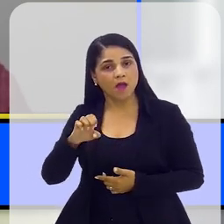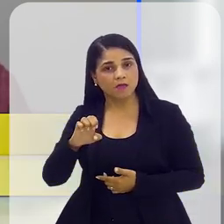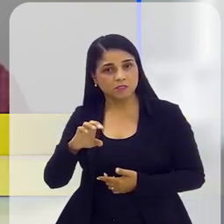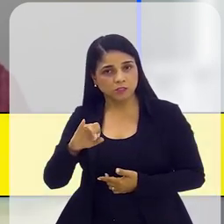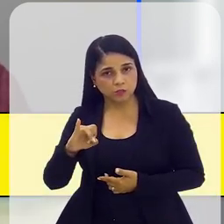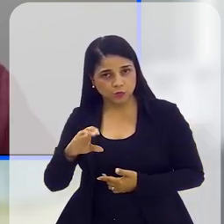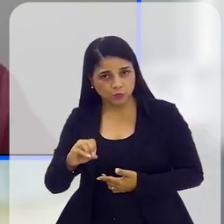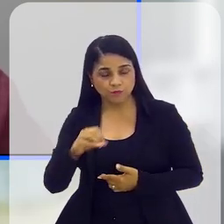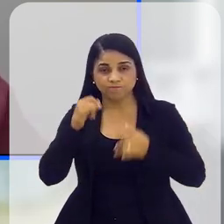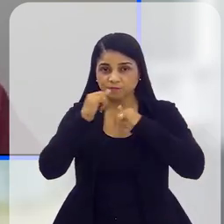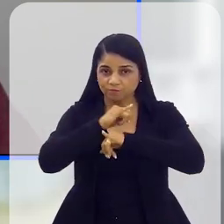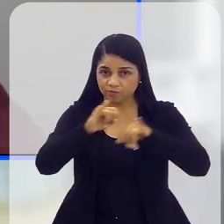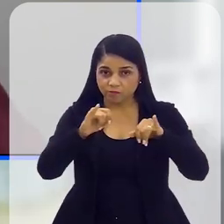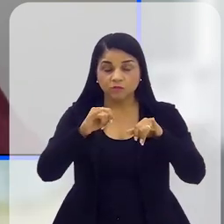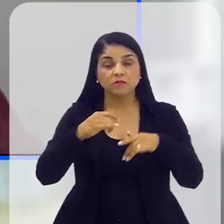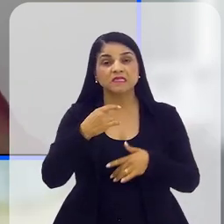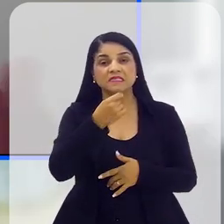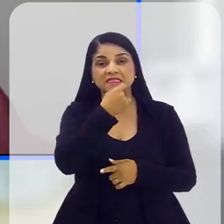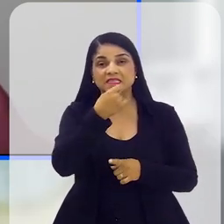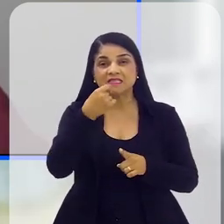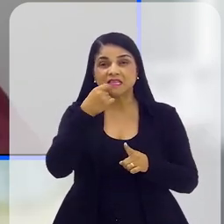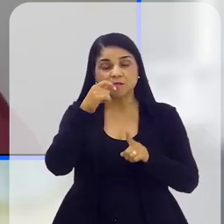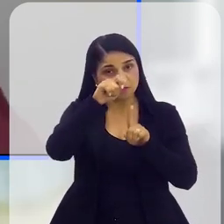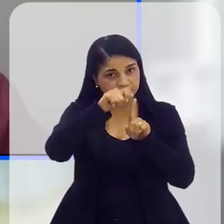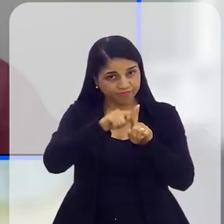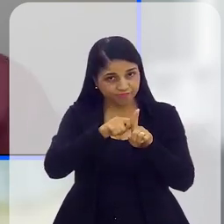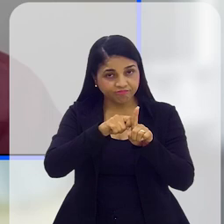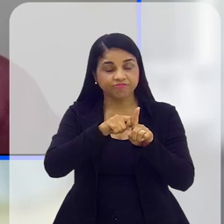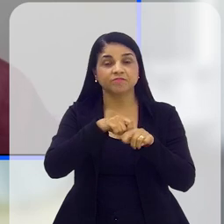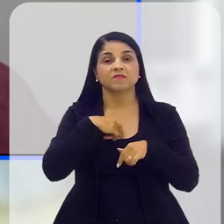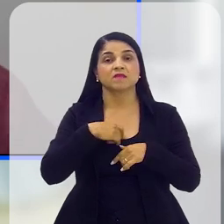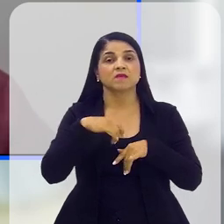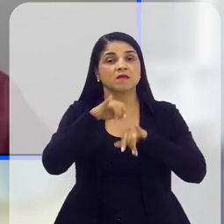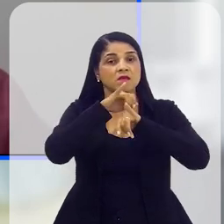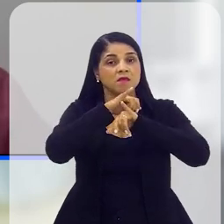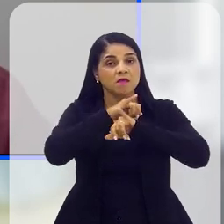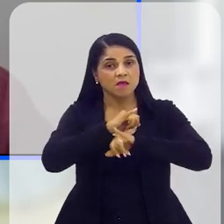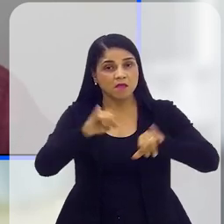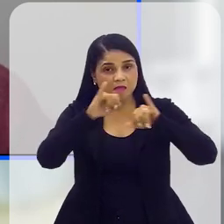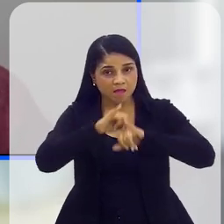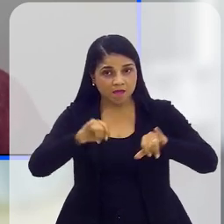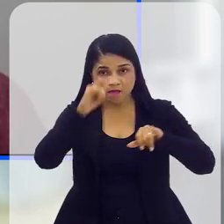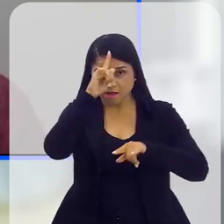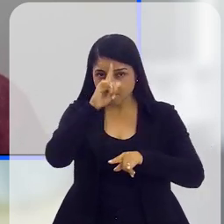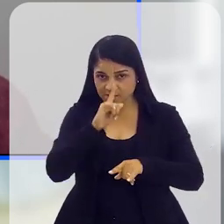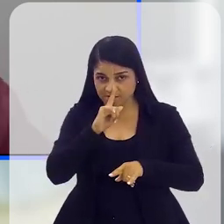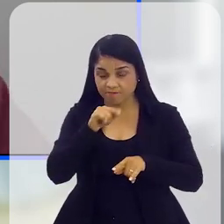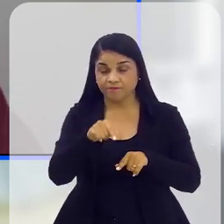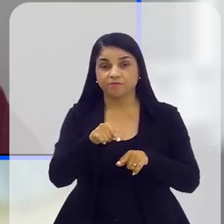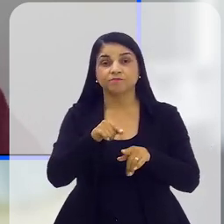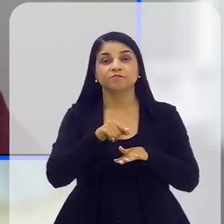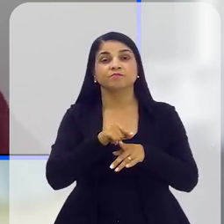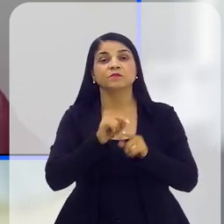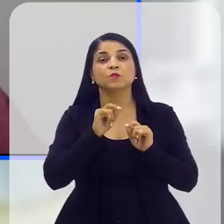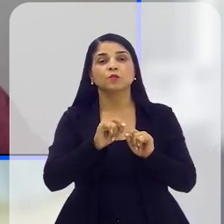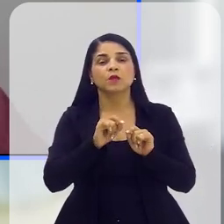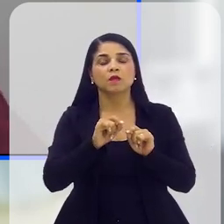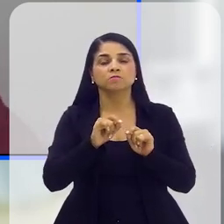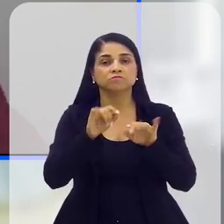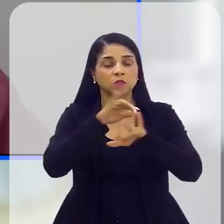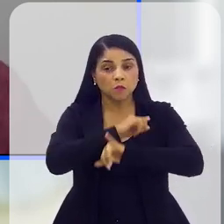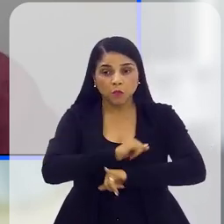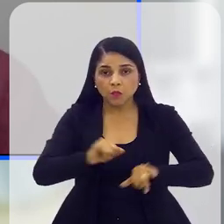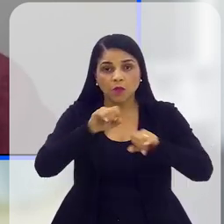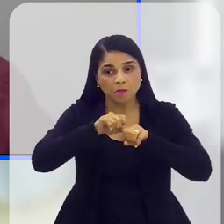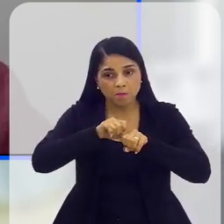Setembro Amarelo tem esse objetivo de tornar pública as questões acerca desse grave